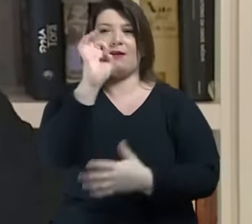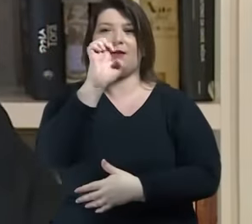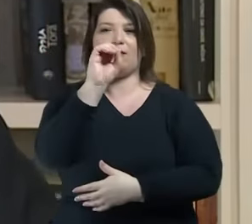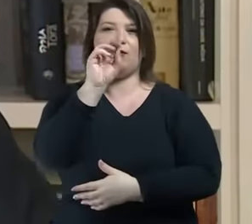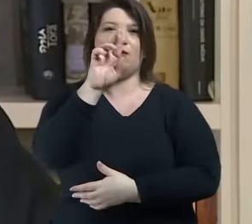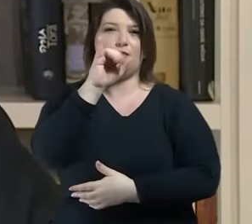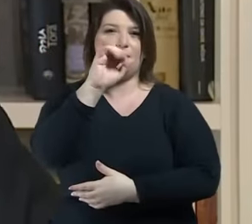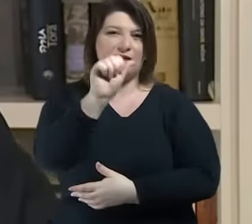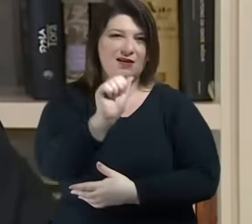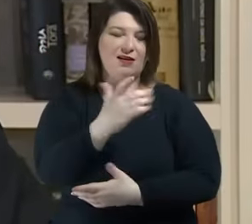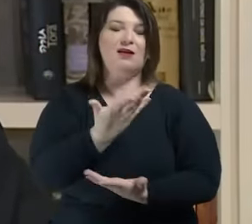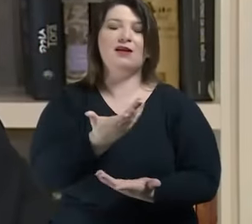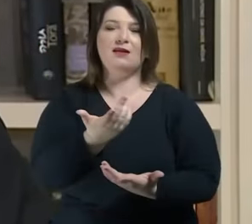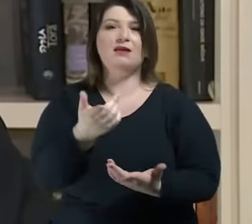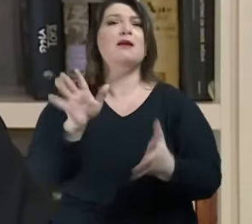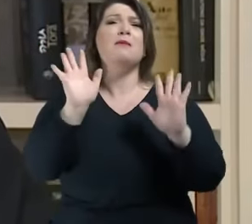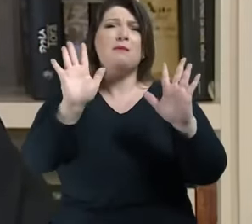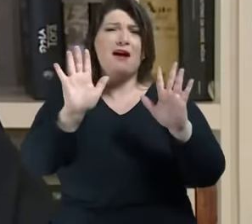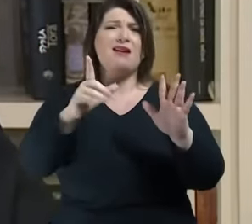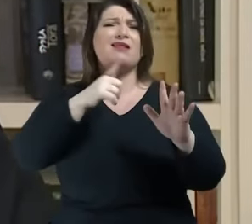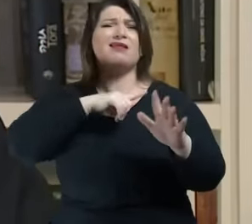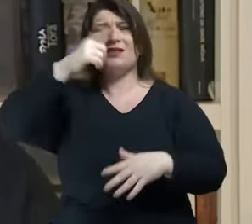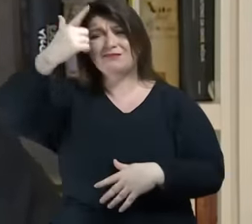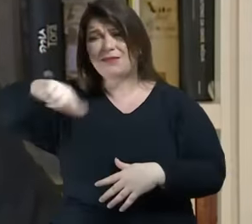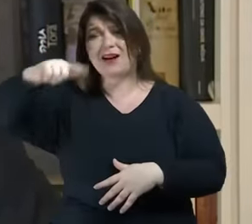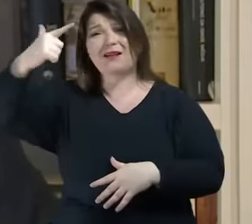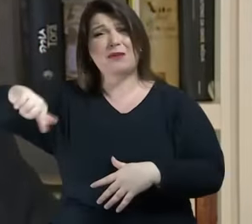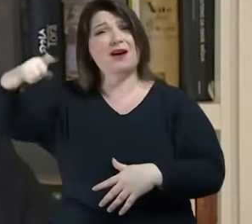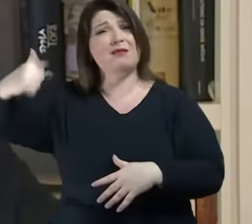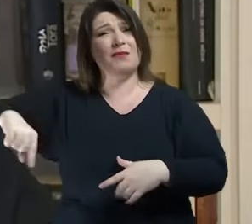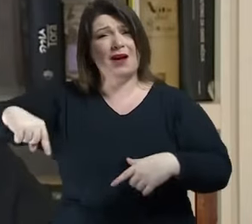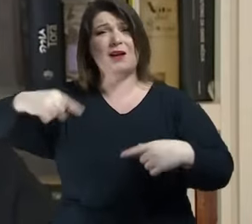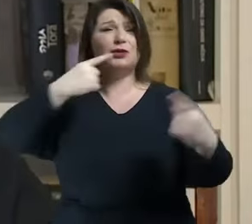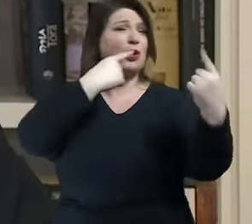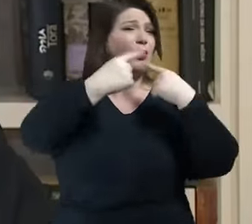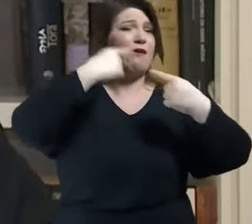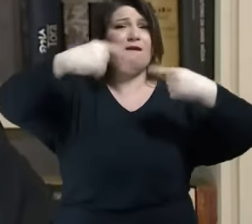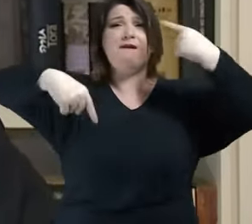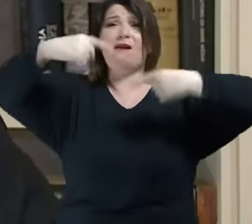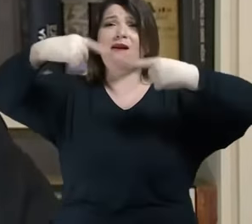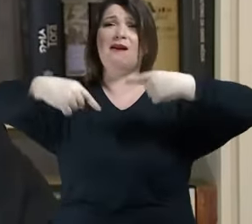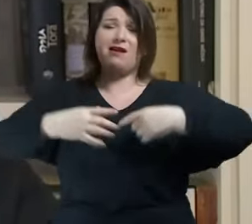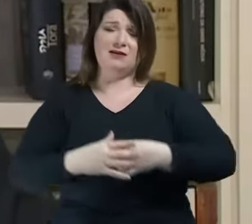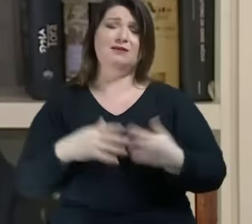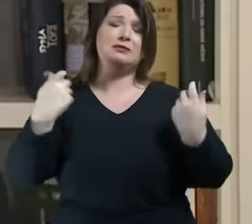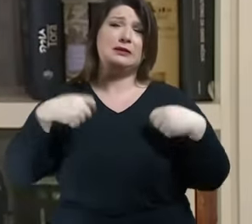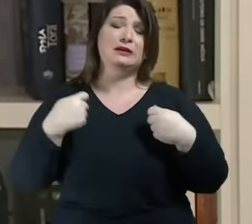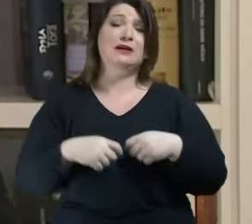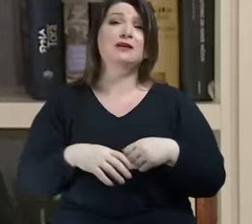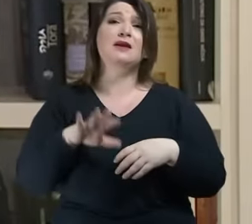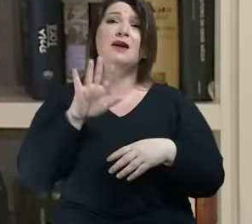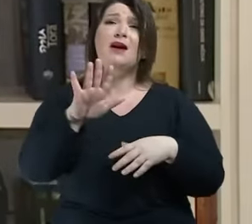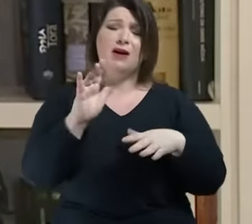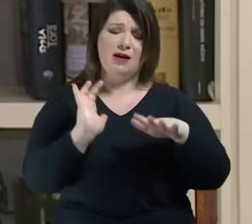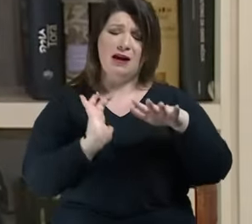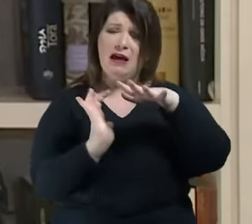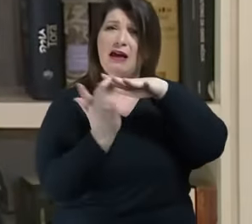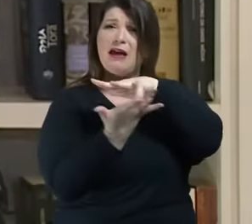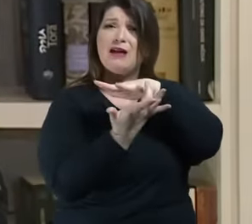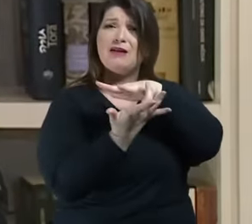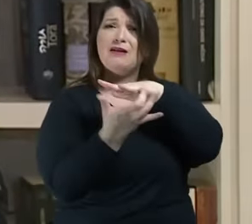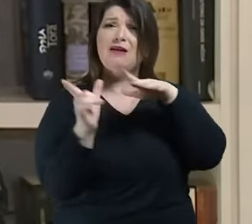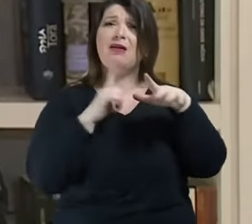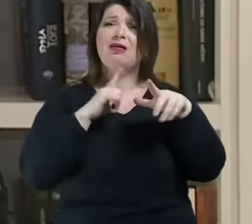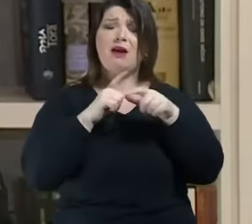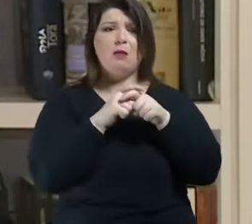muito a debater. Afinal, por que é que as redes sociais tiveram esse aumento exponencial?